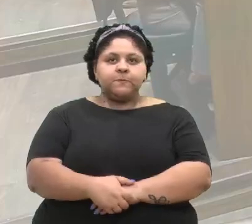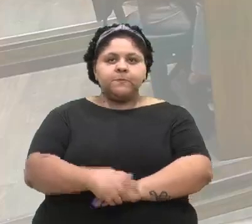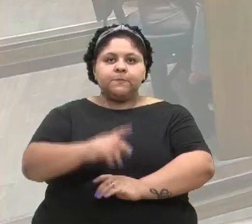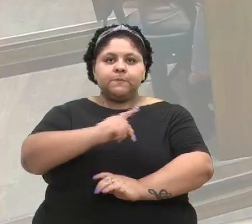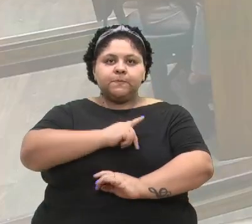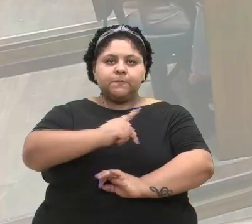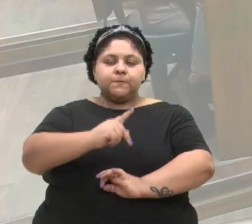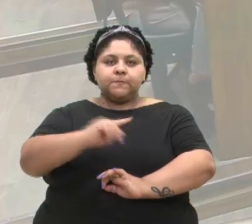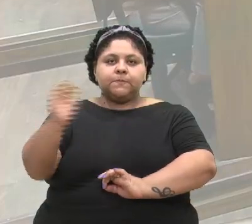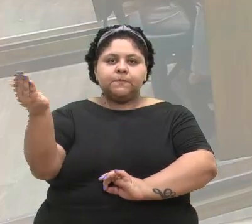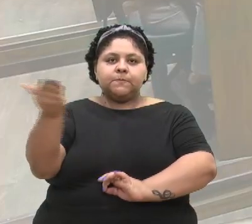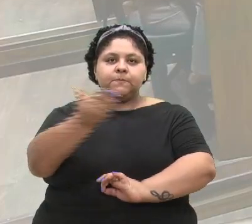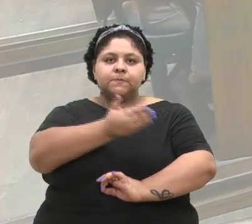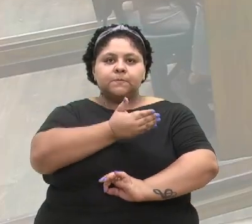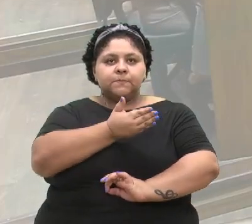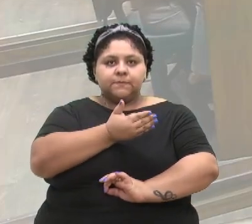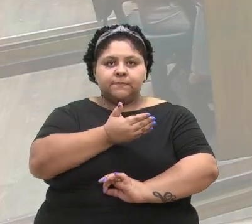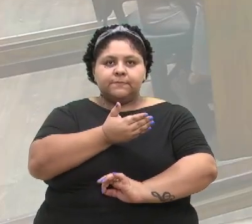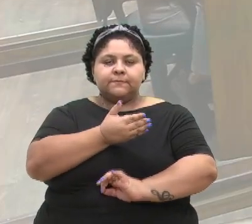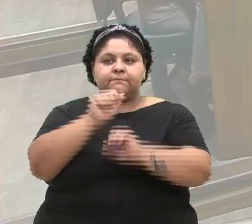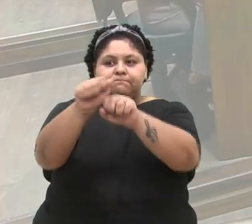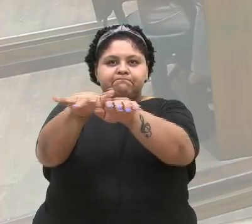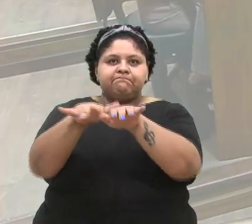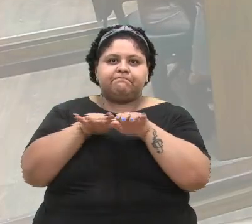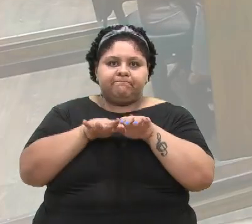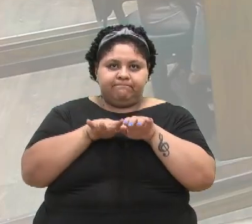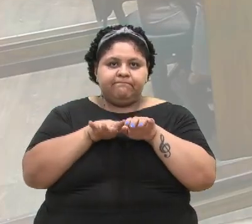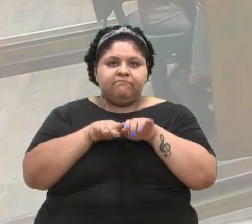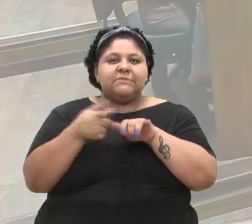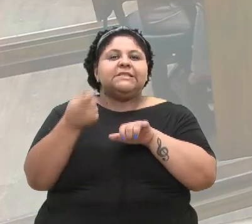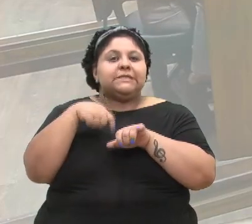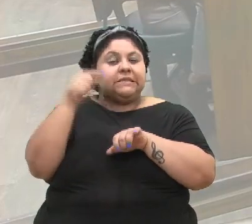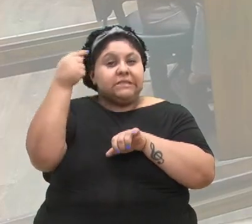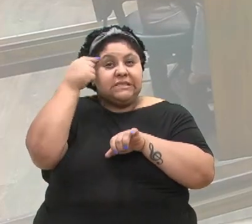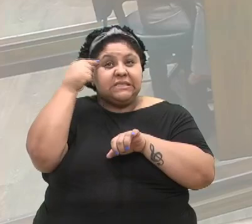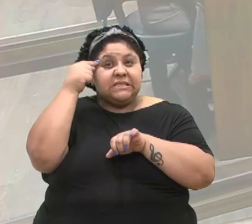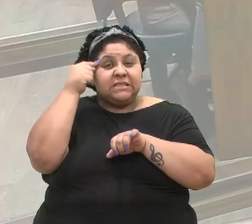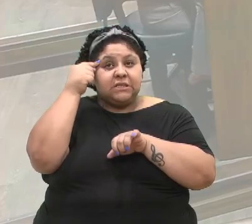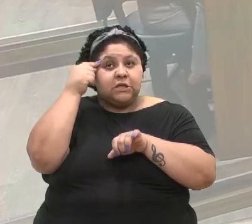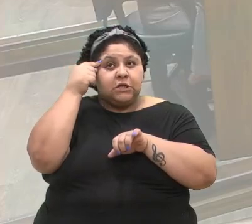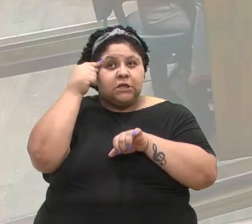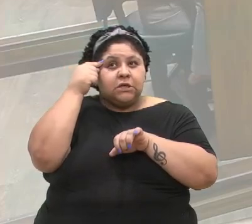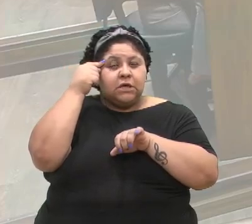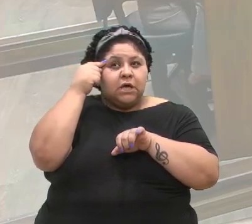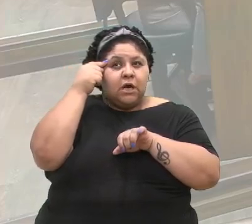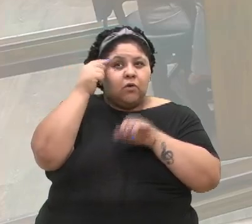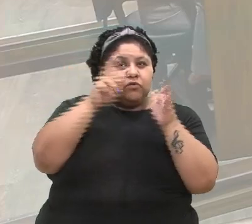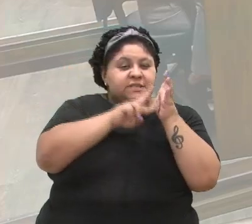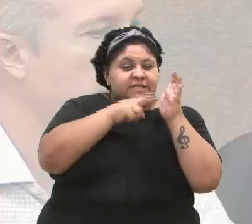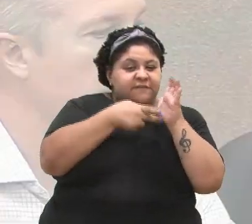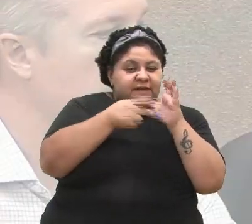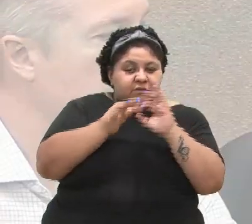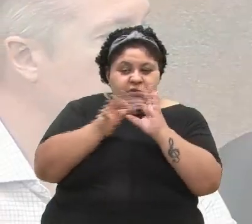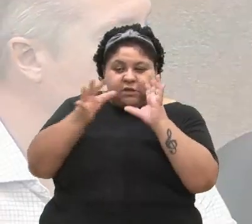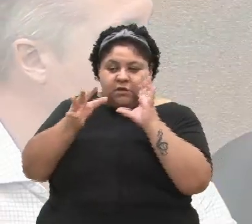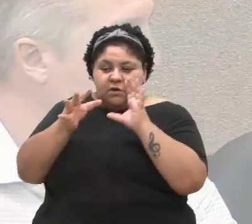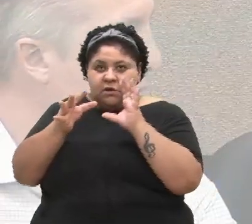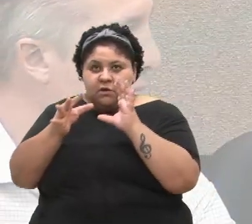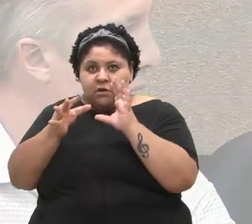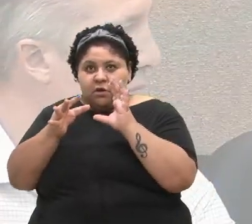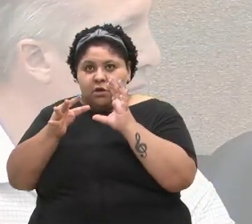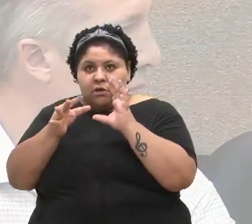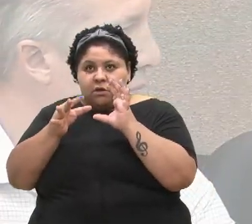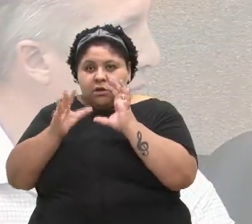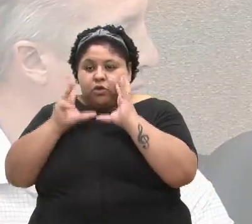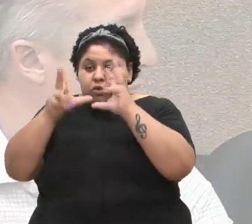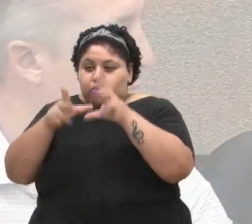Presidente, caros colegas, plenário, é preciso entender o conceito de liberdade. Tudo que vier do governo,